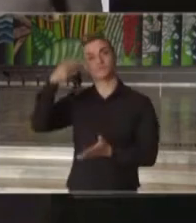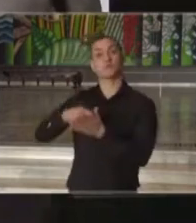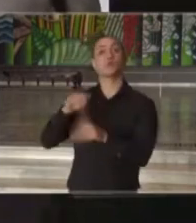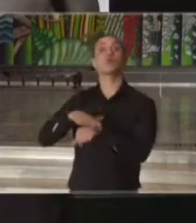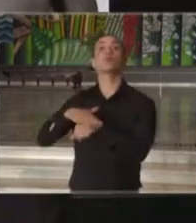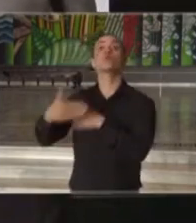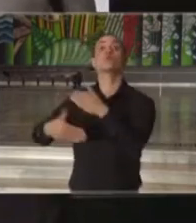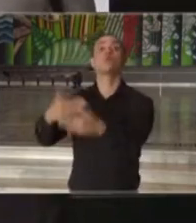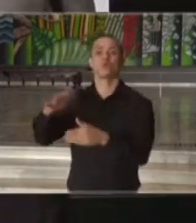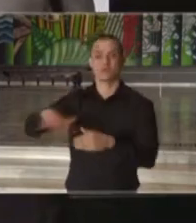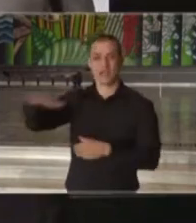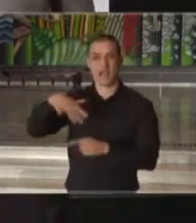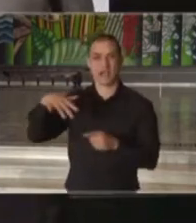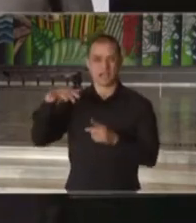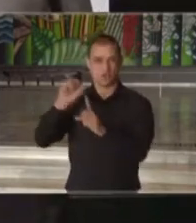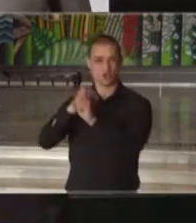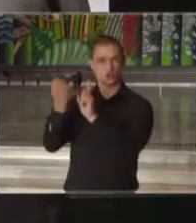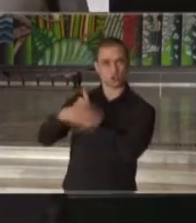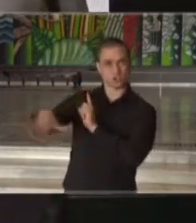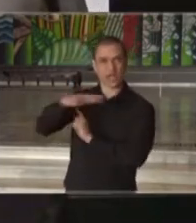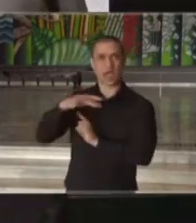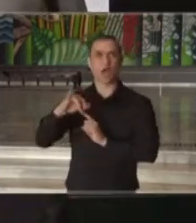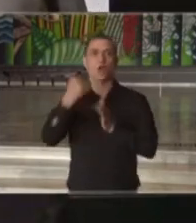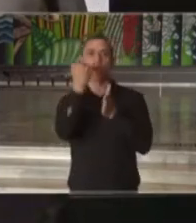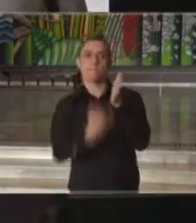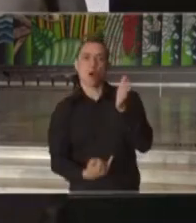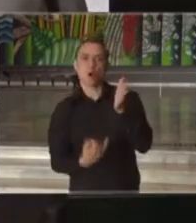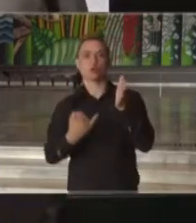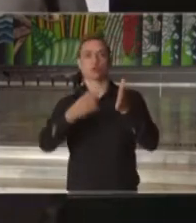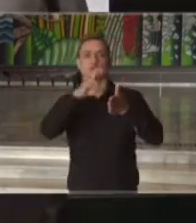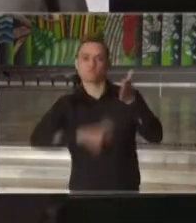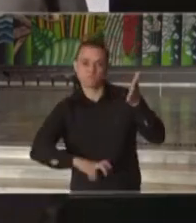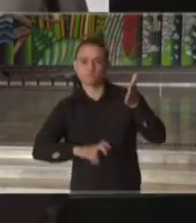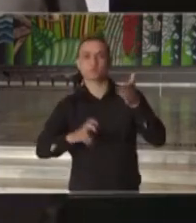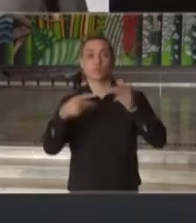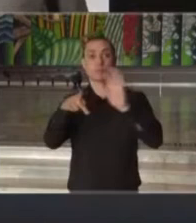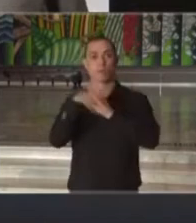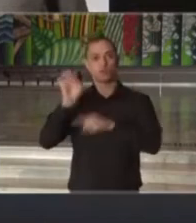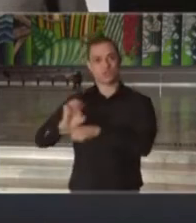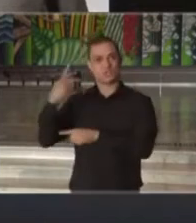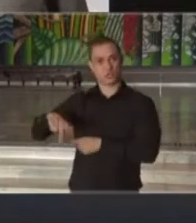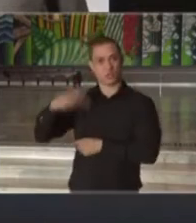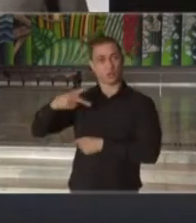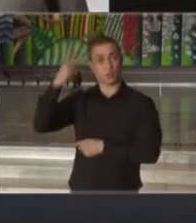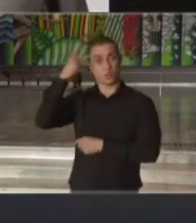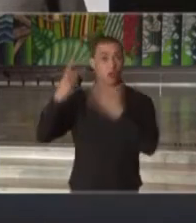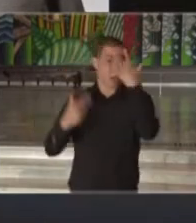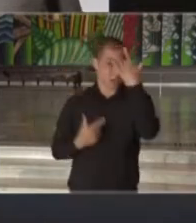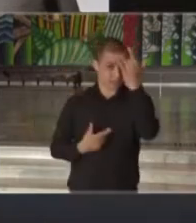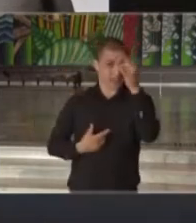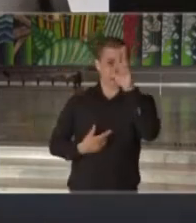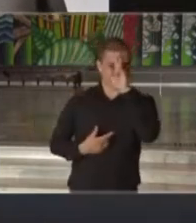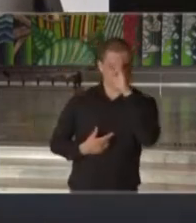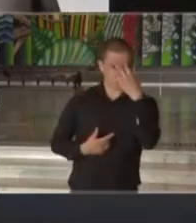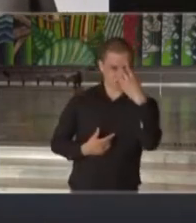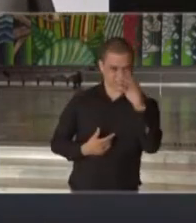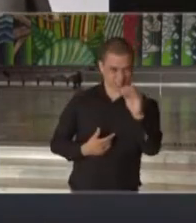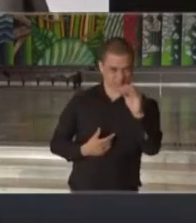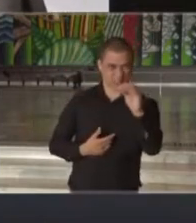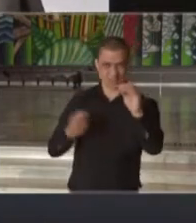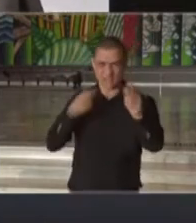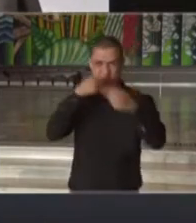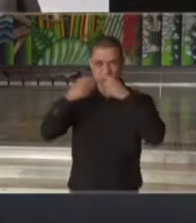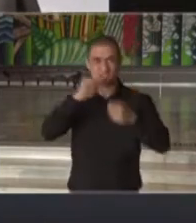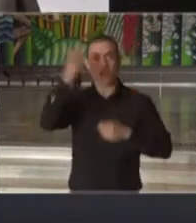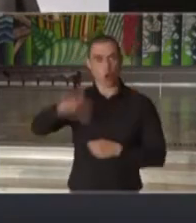o que faremos do ponto de vista dos impostos estaduais. Portanto, amanhã, às 12h30, na coletiva que será